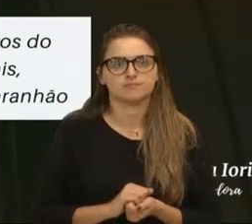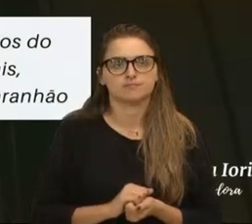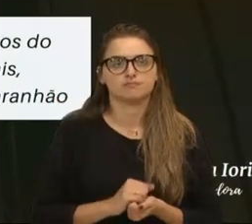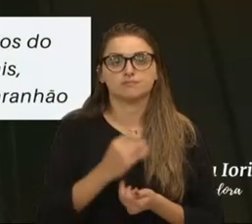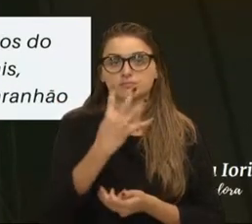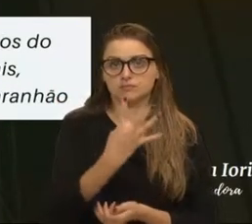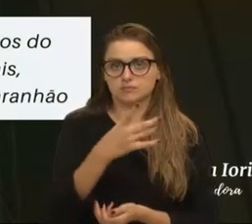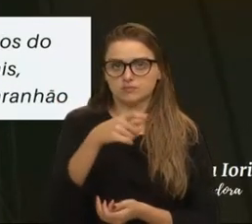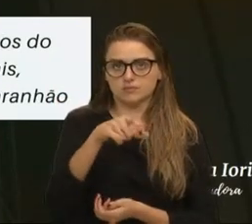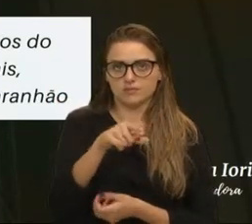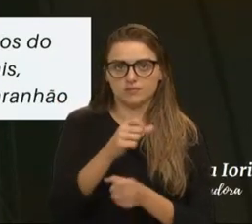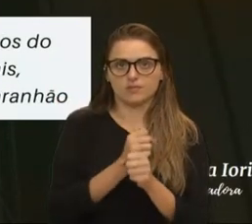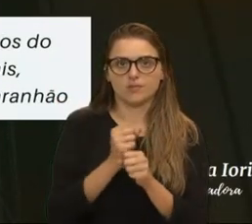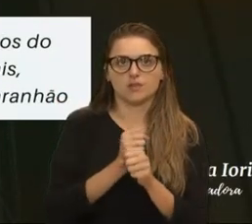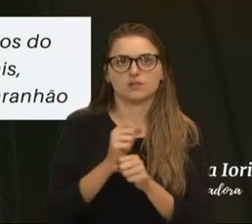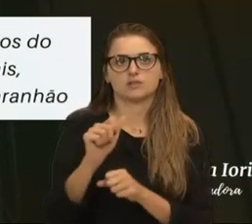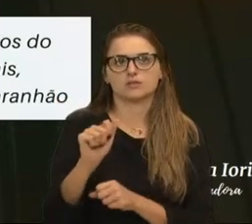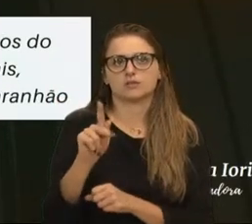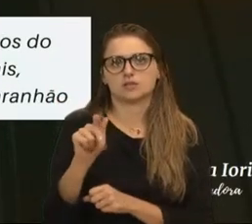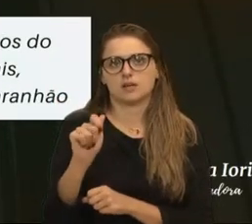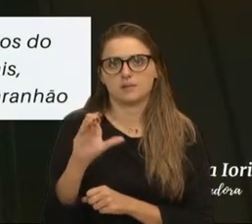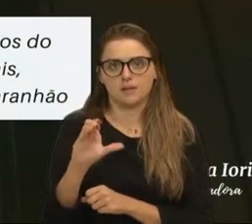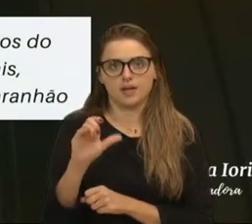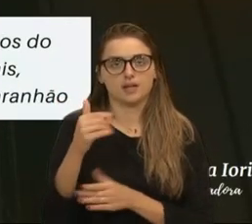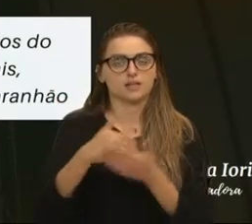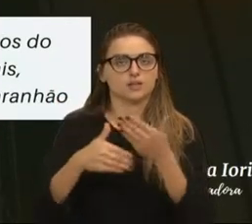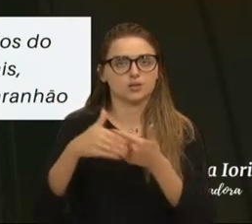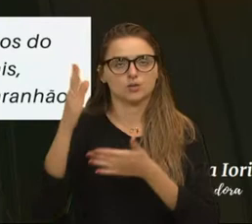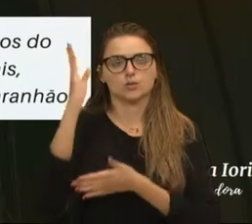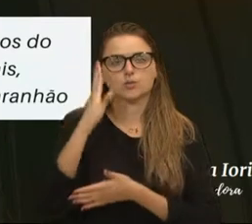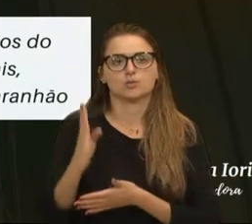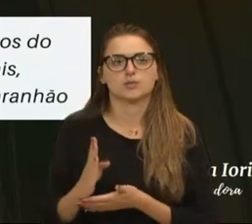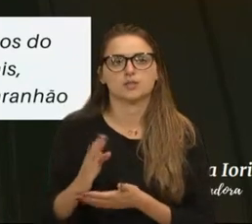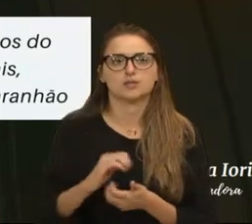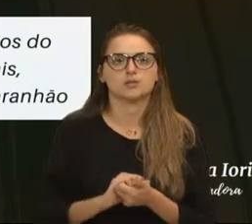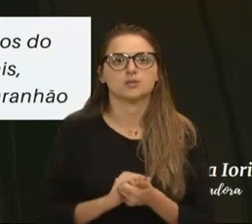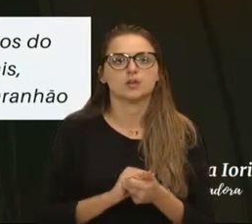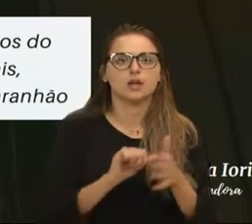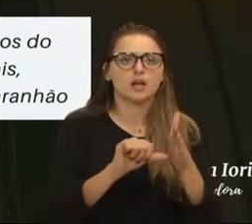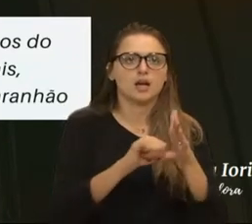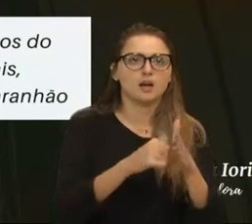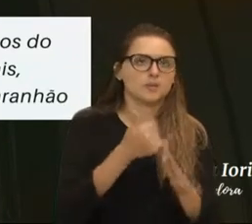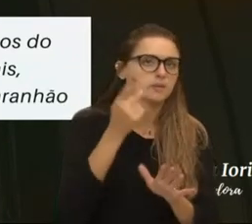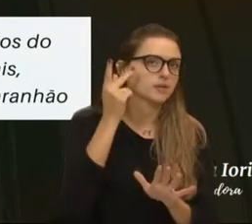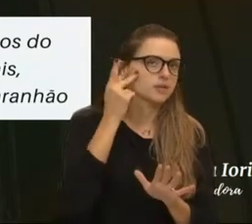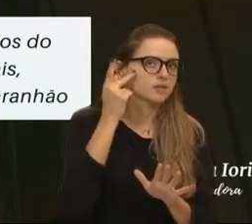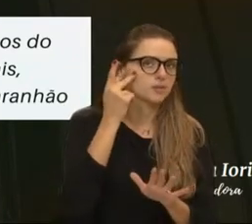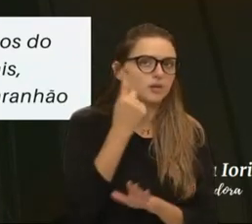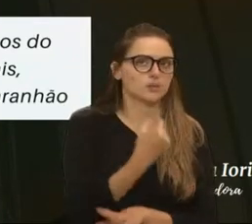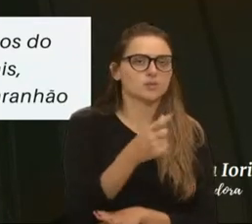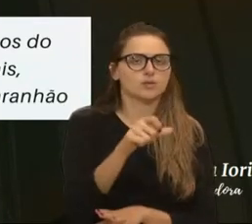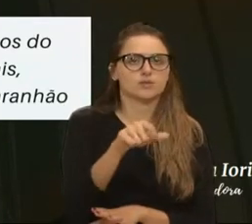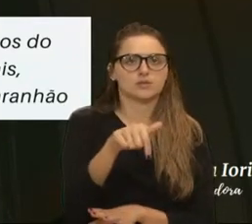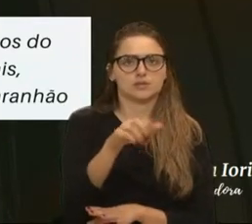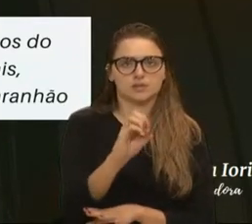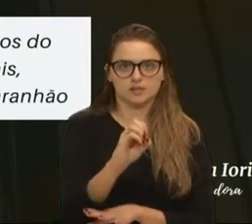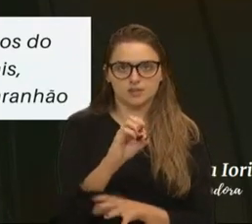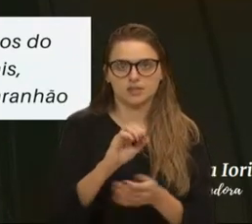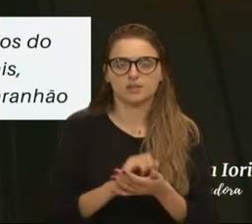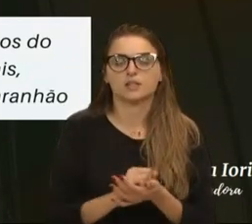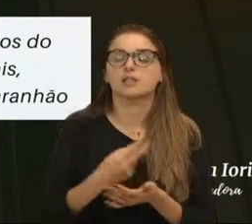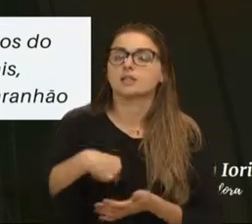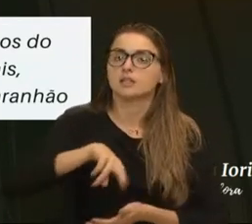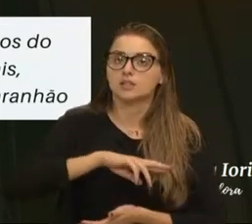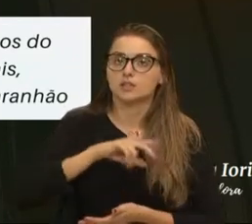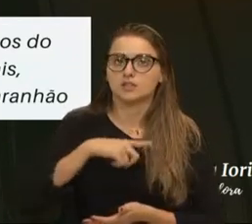49 anos, então, de APACs no Brasil. A primeira foi em São Paulo, em 1970. E nós